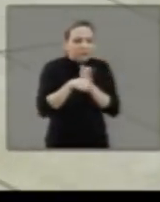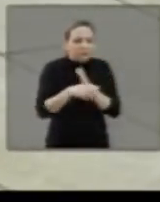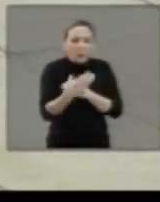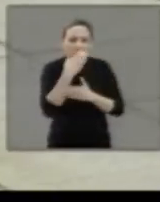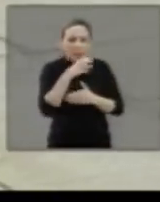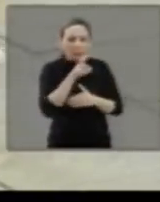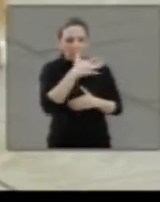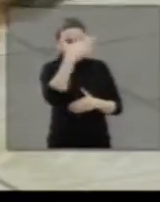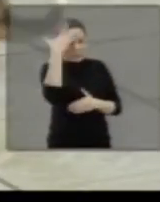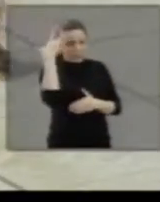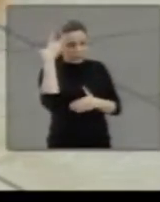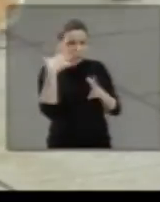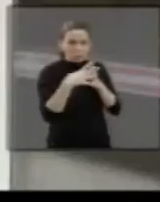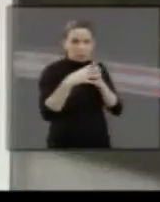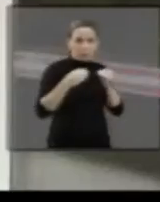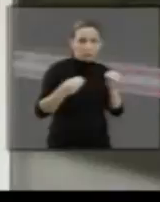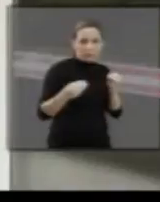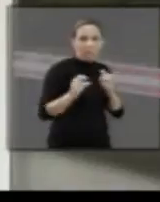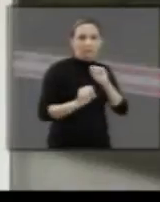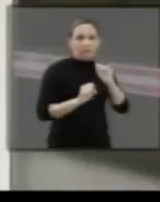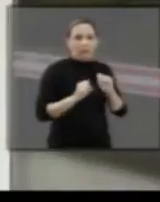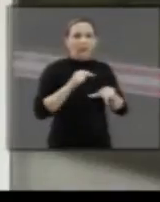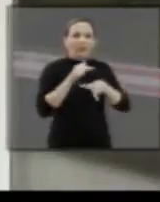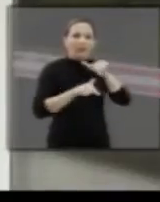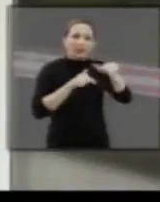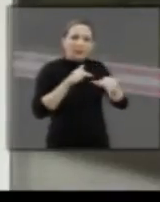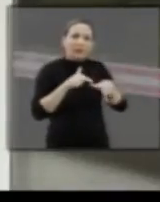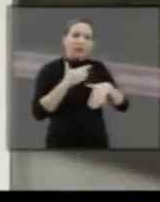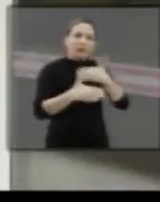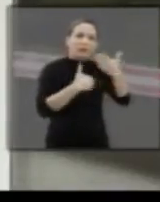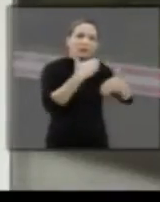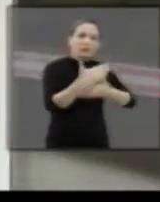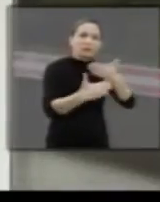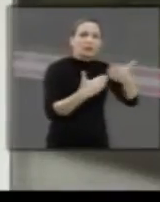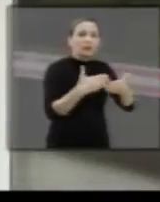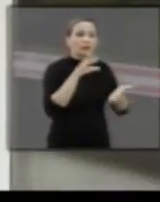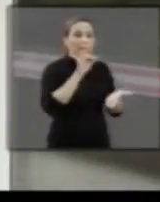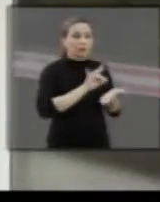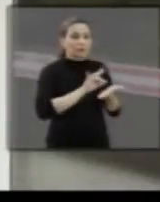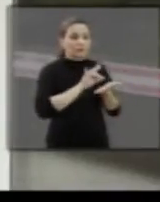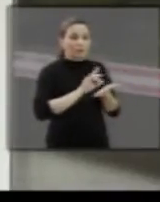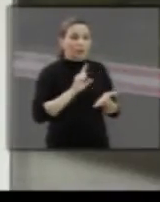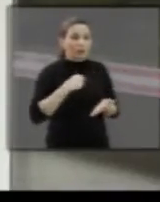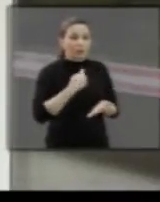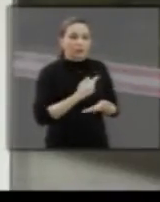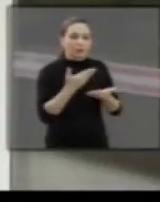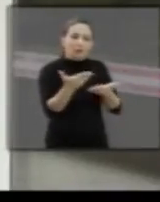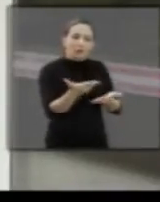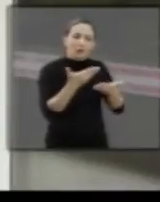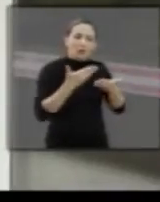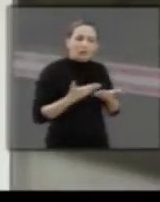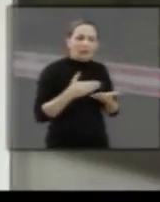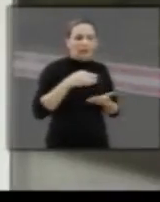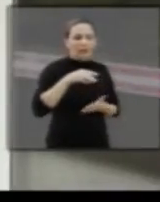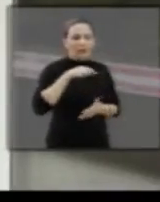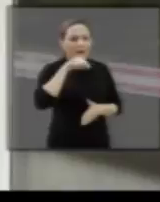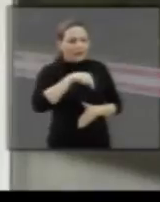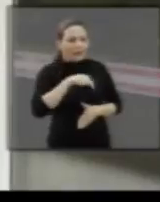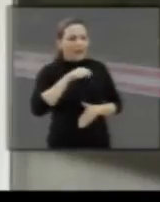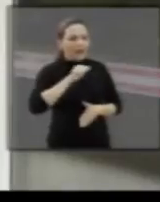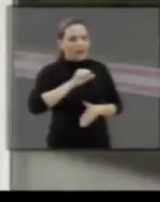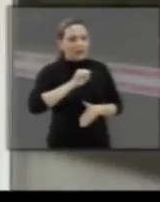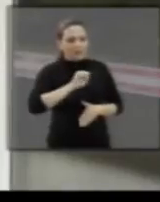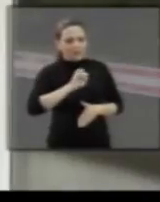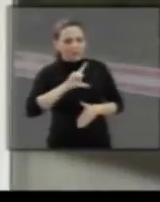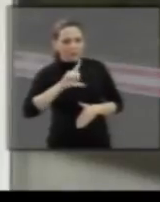farejar pessoas desaparecidas. É mais ou menos esse trabalho que é desenvolvido. E nós somos sempre convidados a estar aqui no asilo,